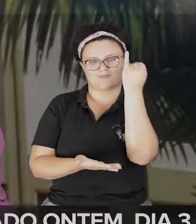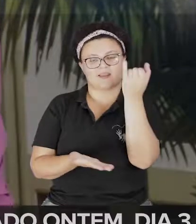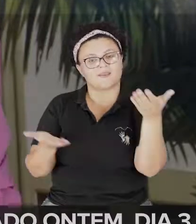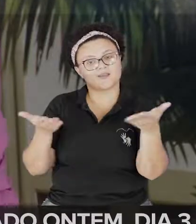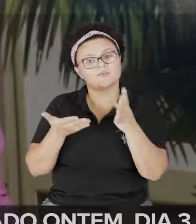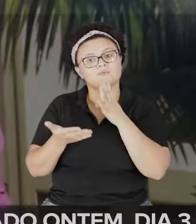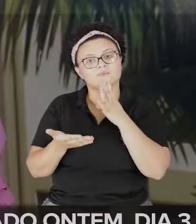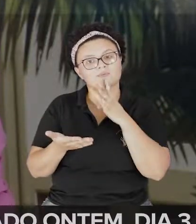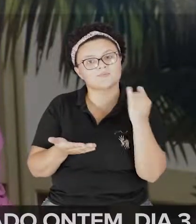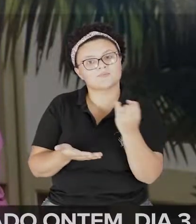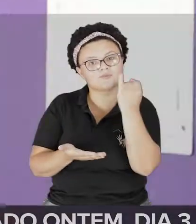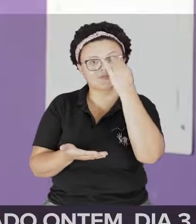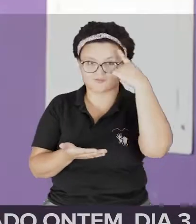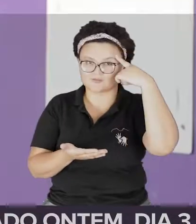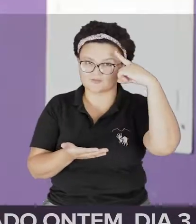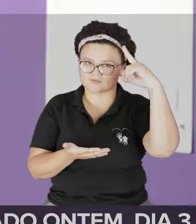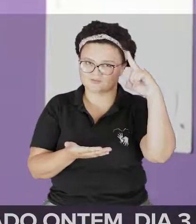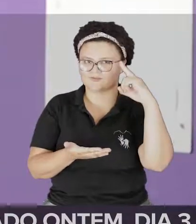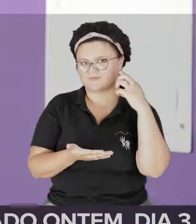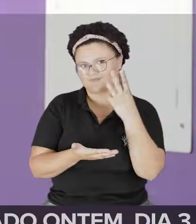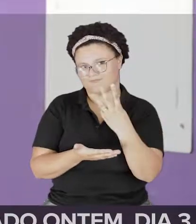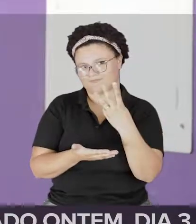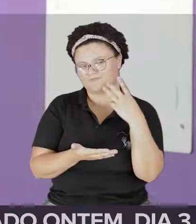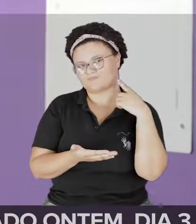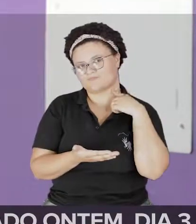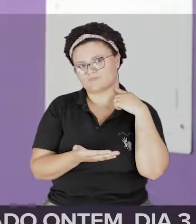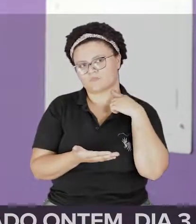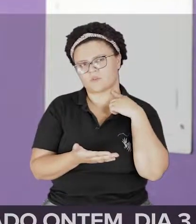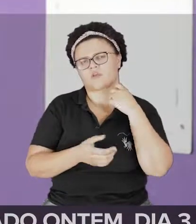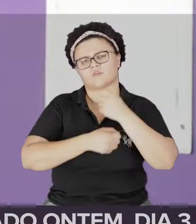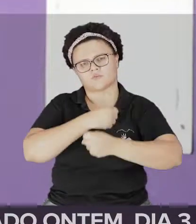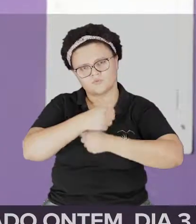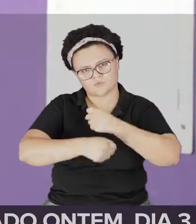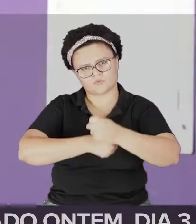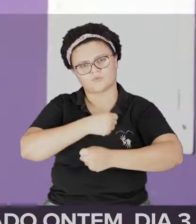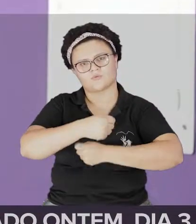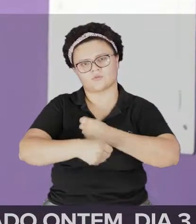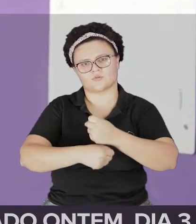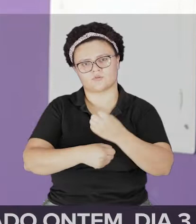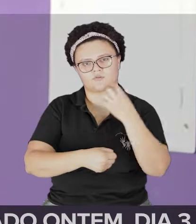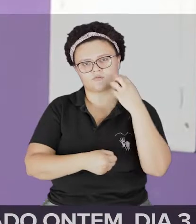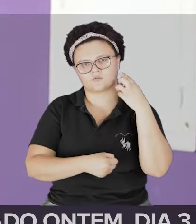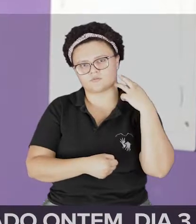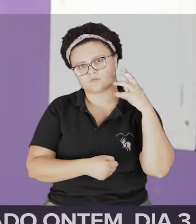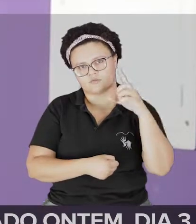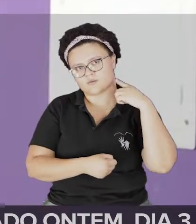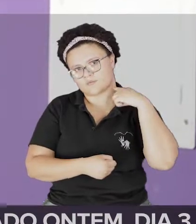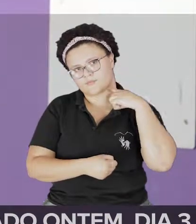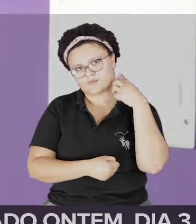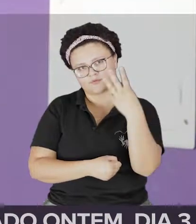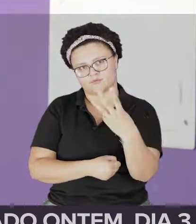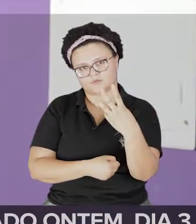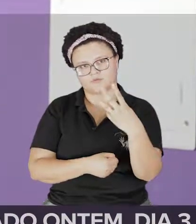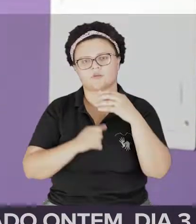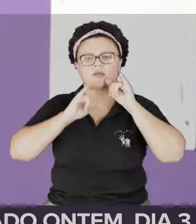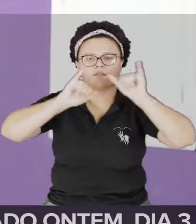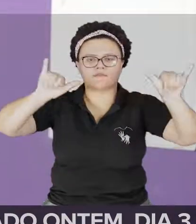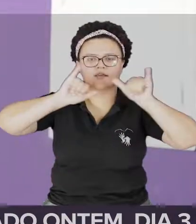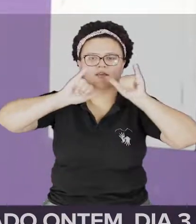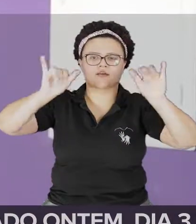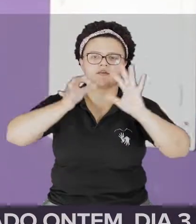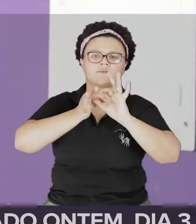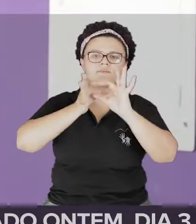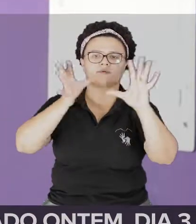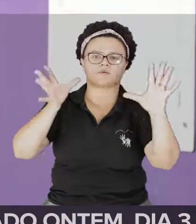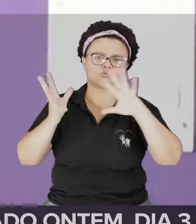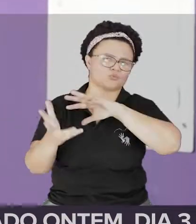importância deste dia. Todos os anos, o dia 3 de maio celebra a liberdade de imprensa em todo o mundo. A data foi